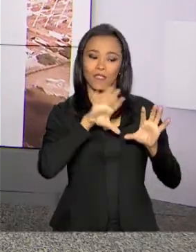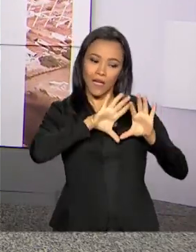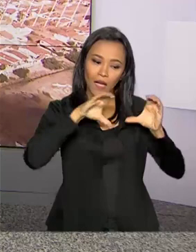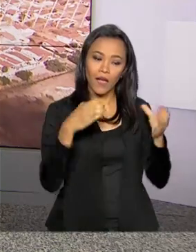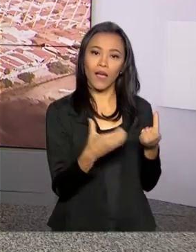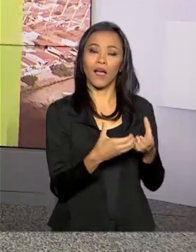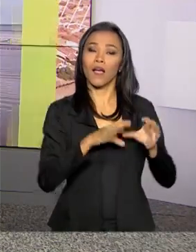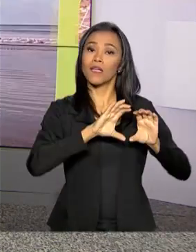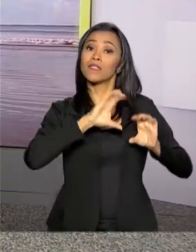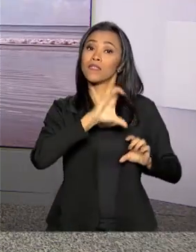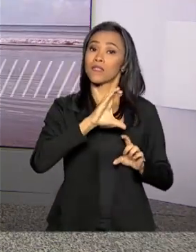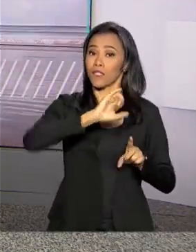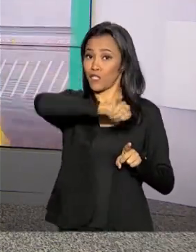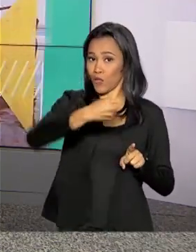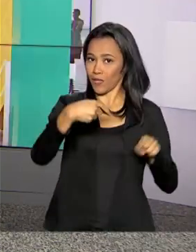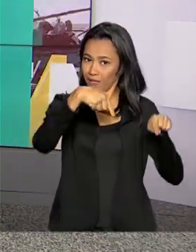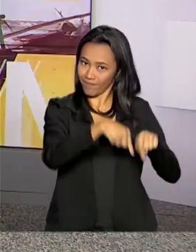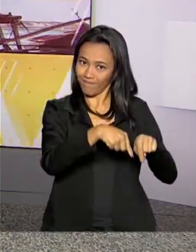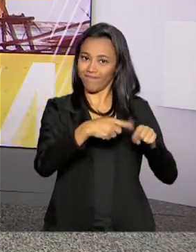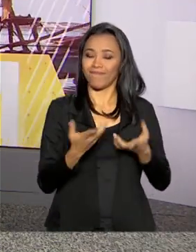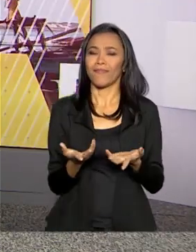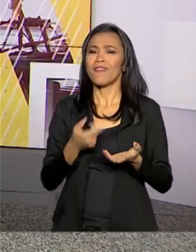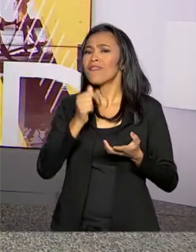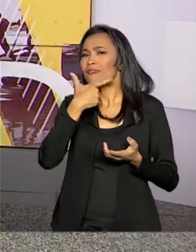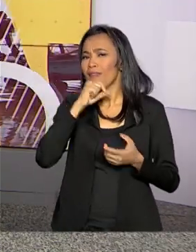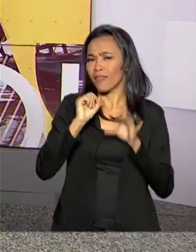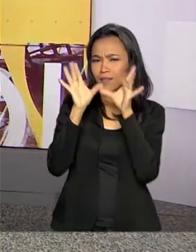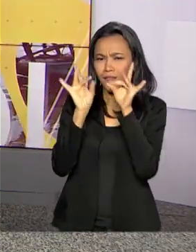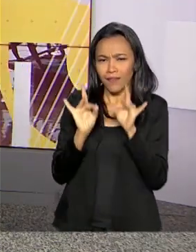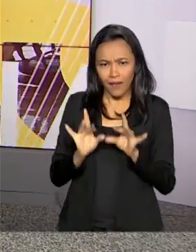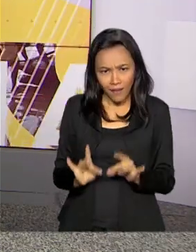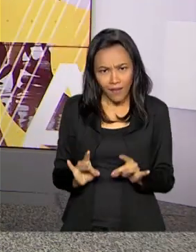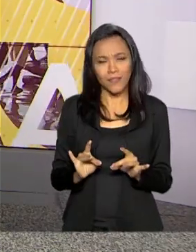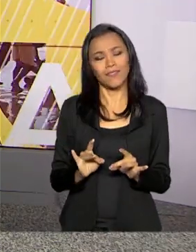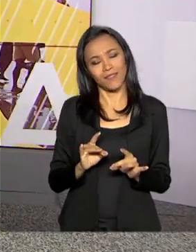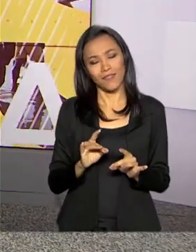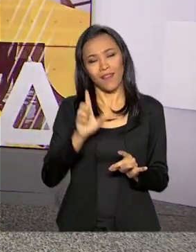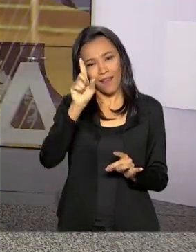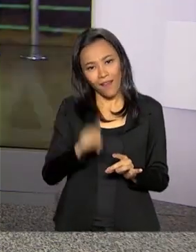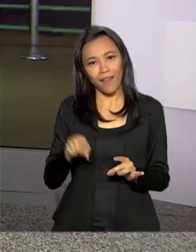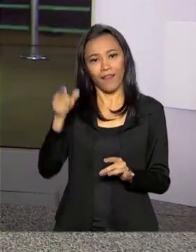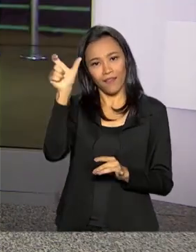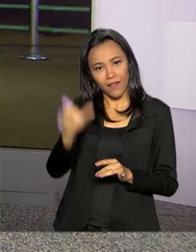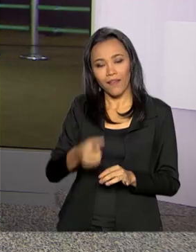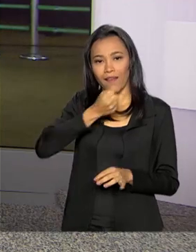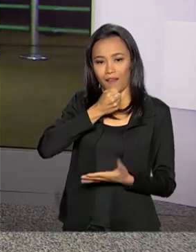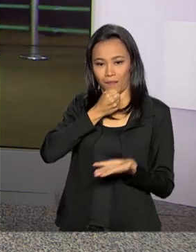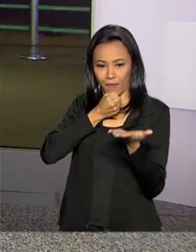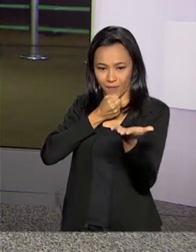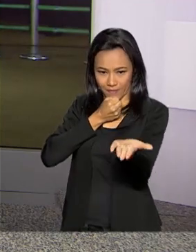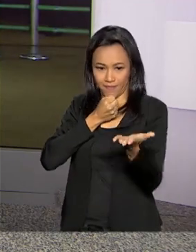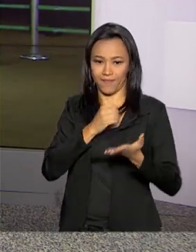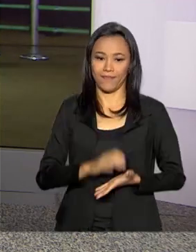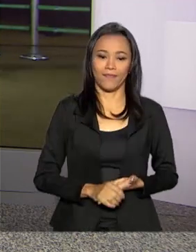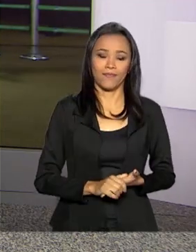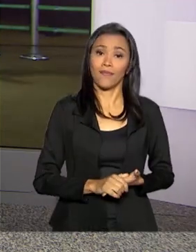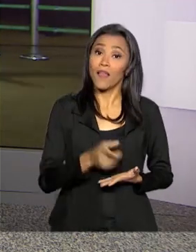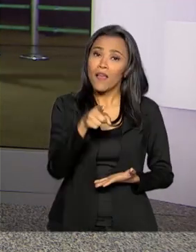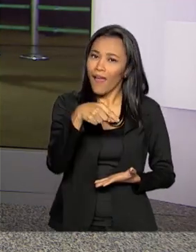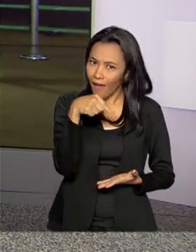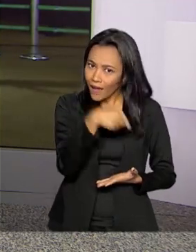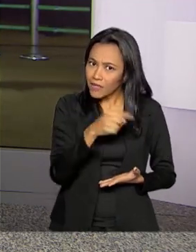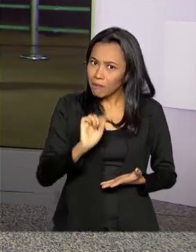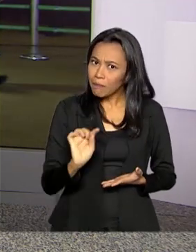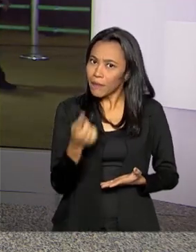Constituição e Justiça da Câmara. Quem traz os detalhes ao vivo para a gente é a repórter Selma Dias. Selma, essa